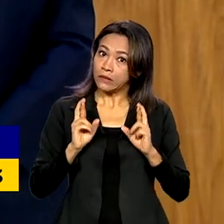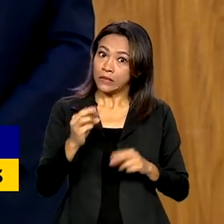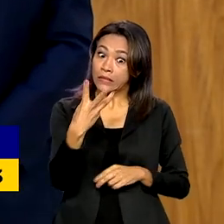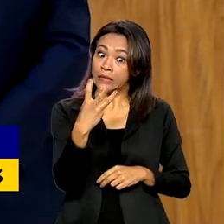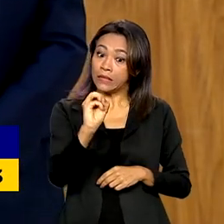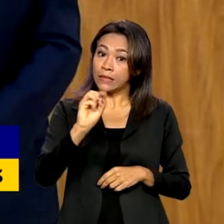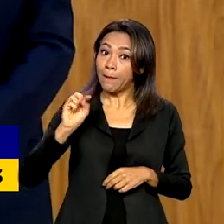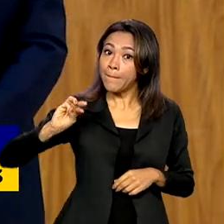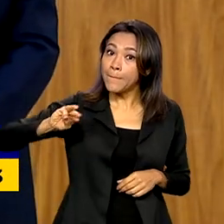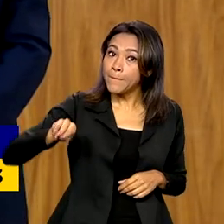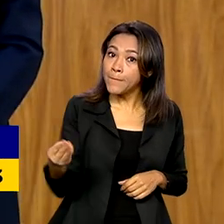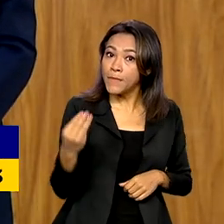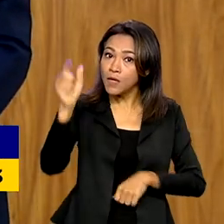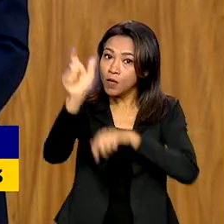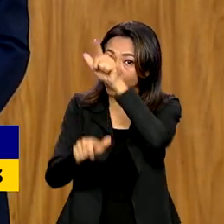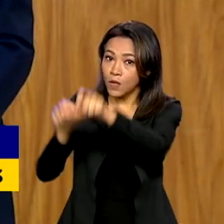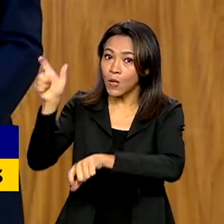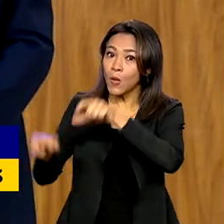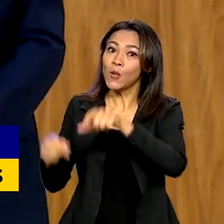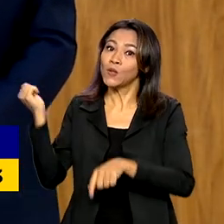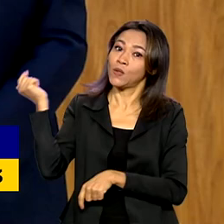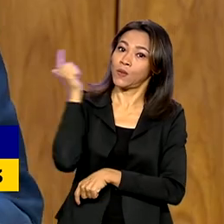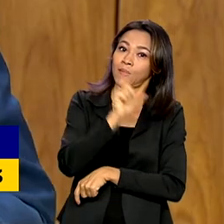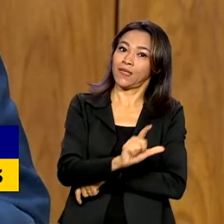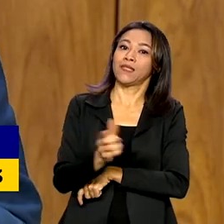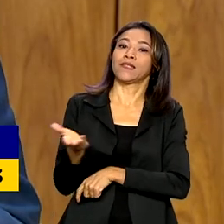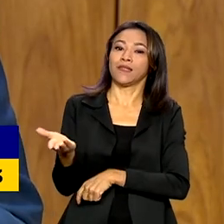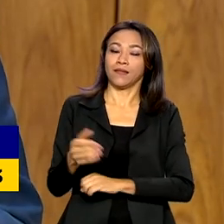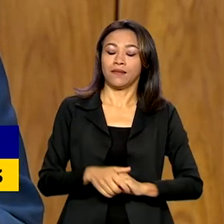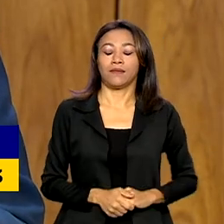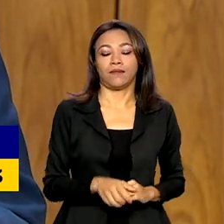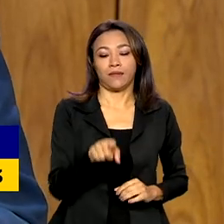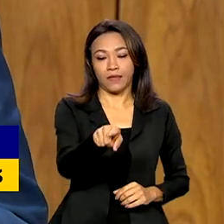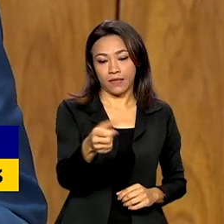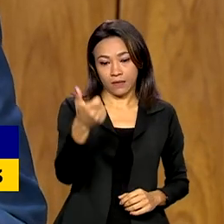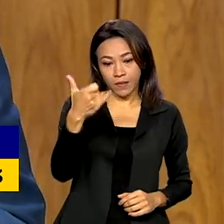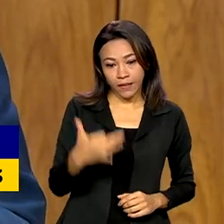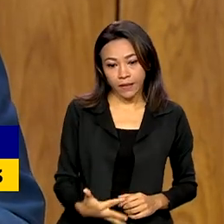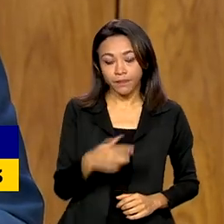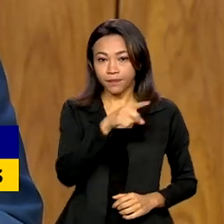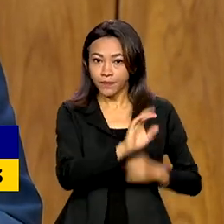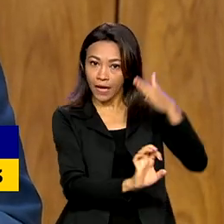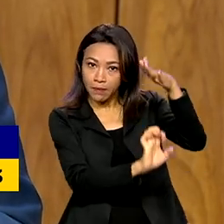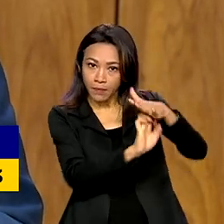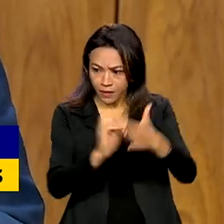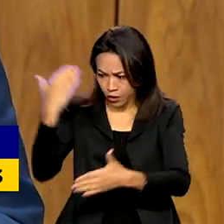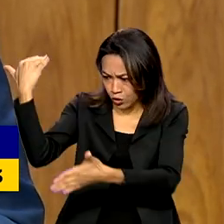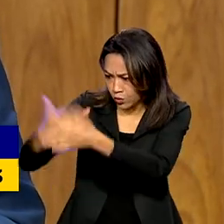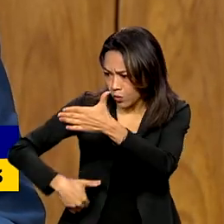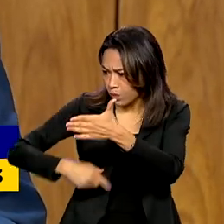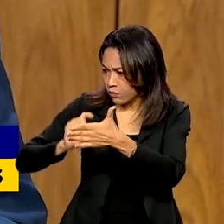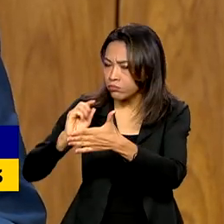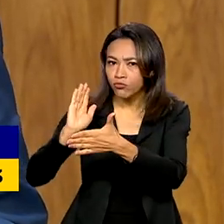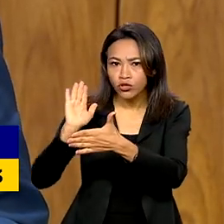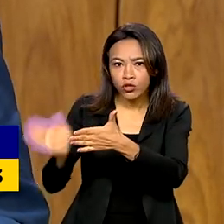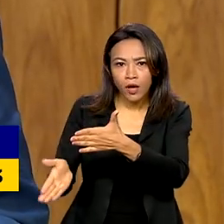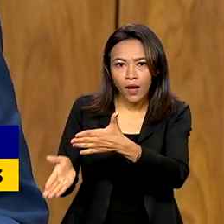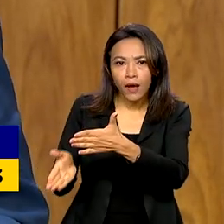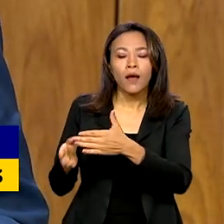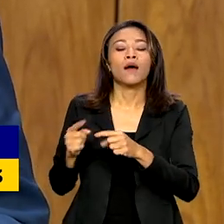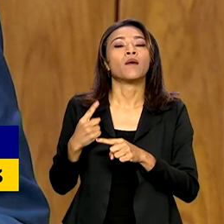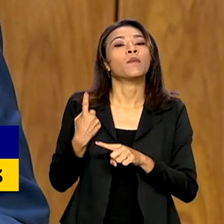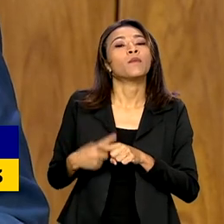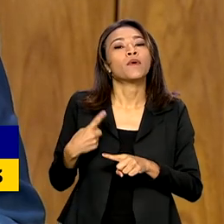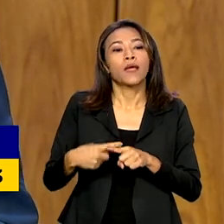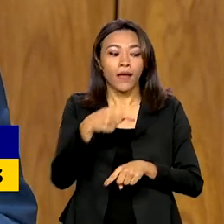de pessoas sejam beneficiadas. A ideia é que o credor dê o maior desconto possível porque ele sabe